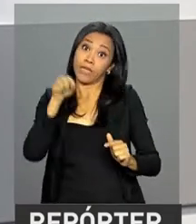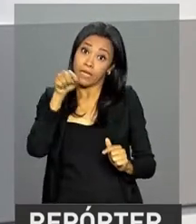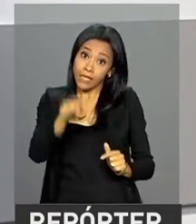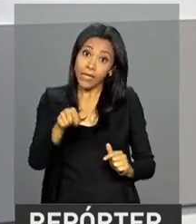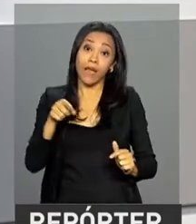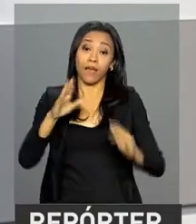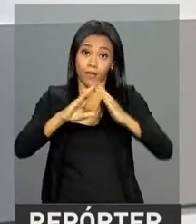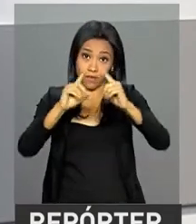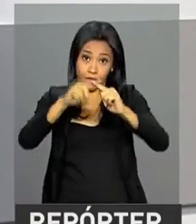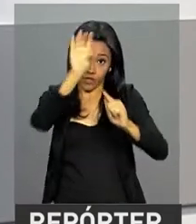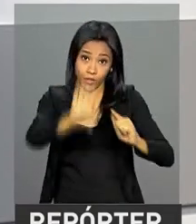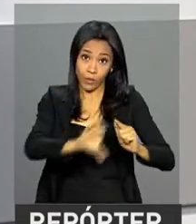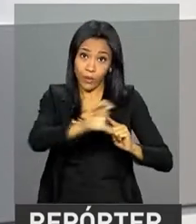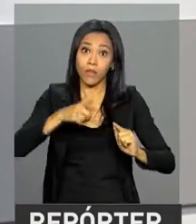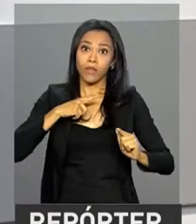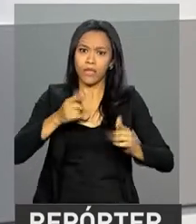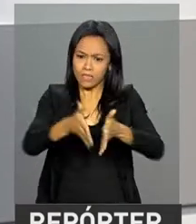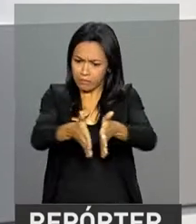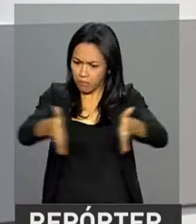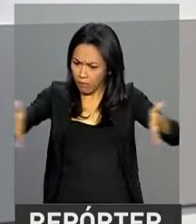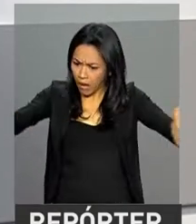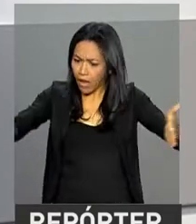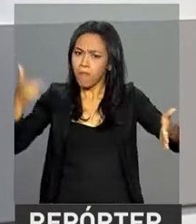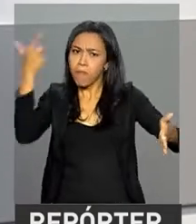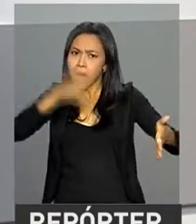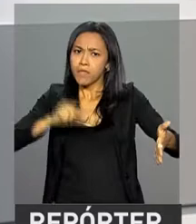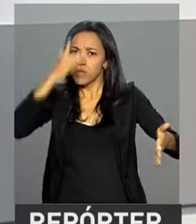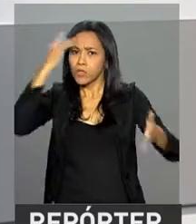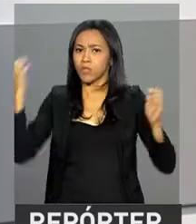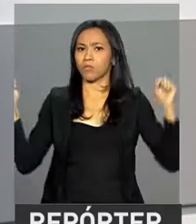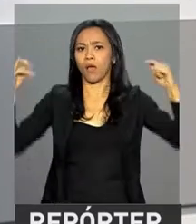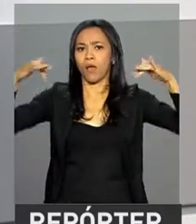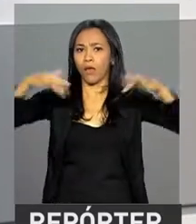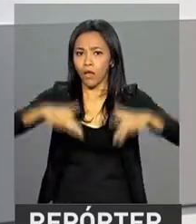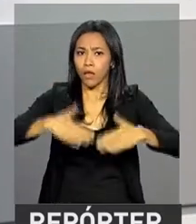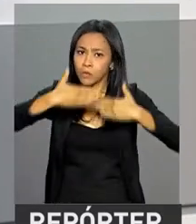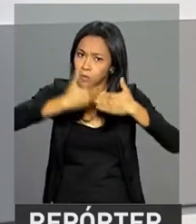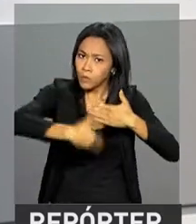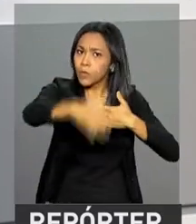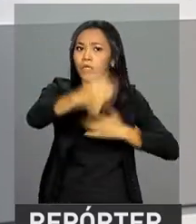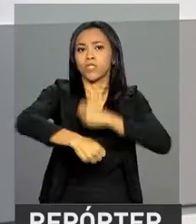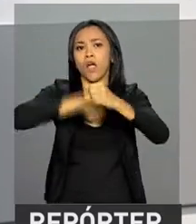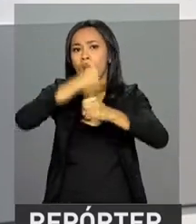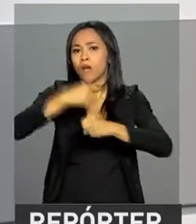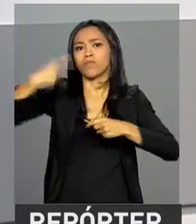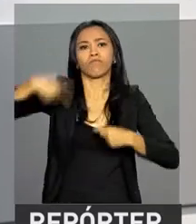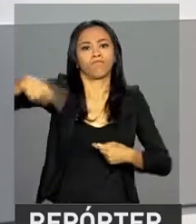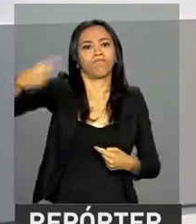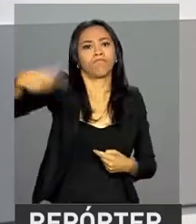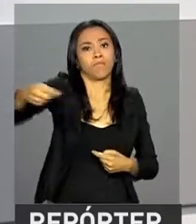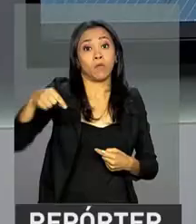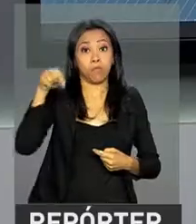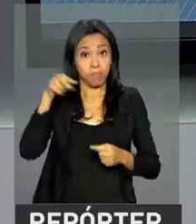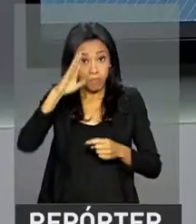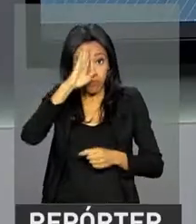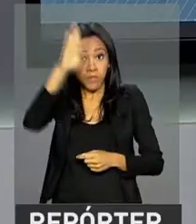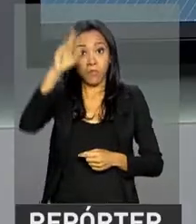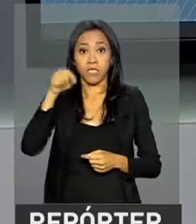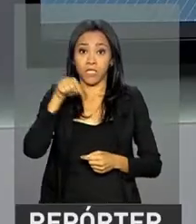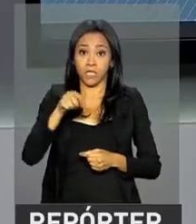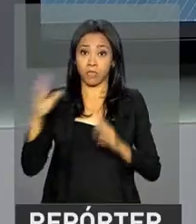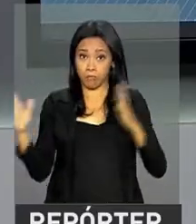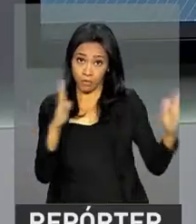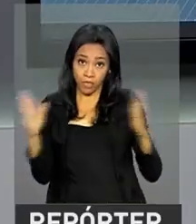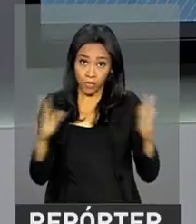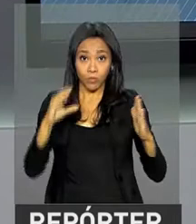Arquidiocese terá mais espaço para acolher romeiros e fiéis durante todo o ano, especialmente no período do Sírio de Nazaré. Michel Temer